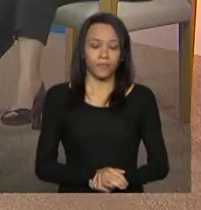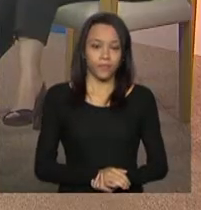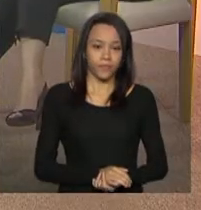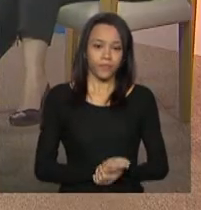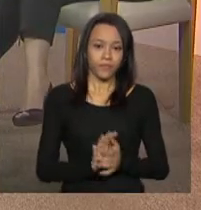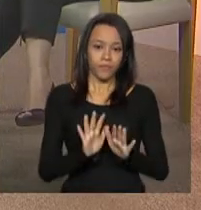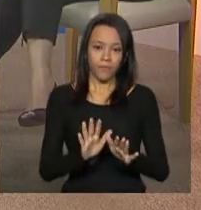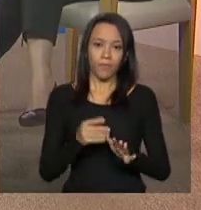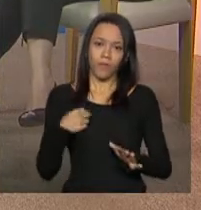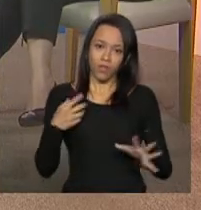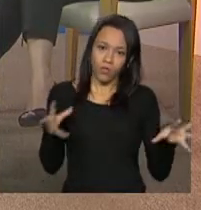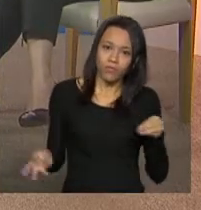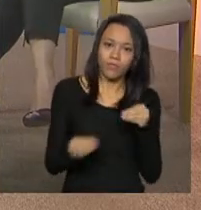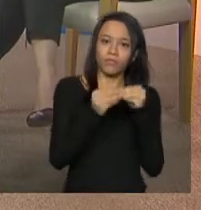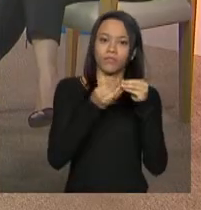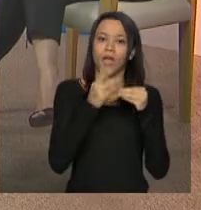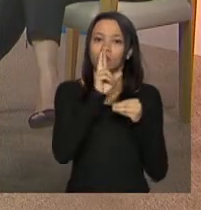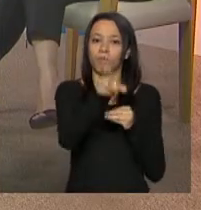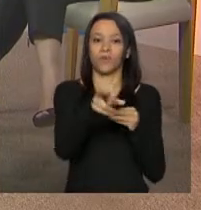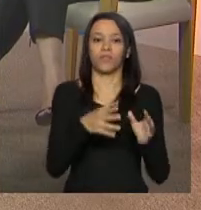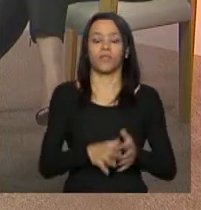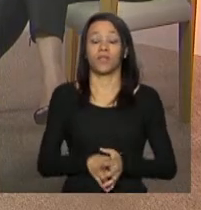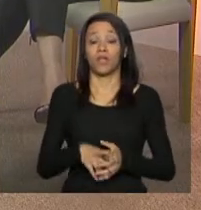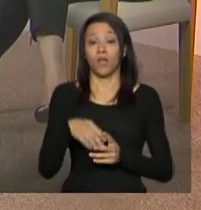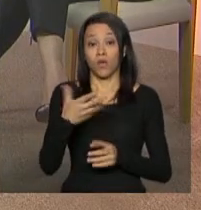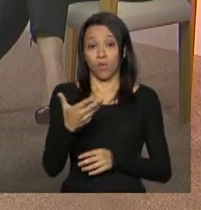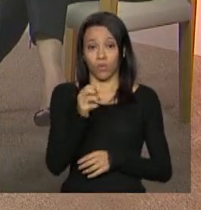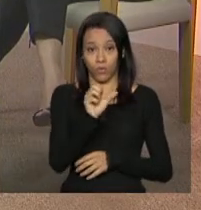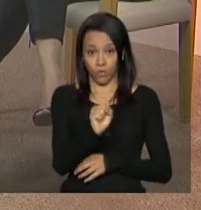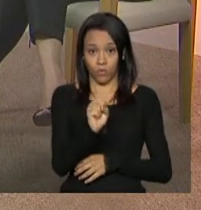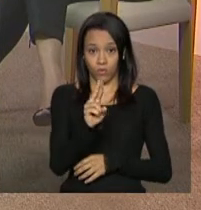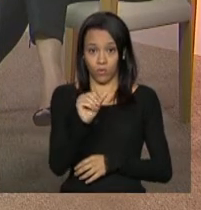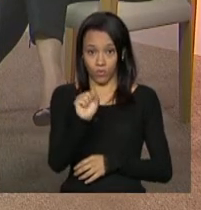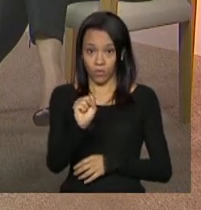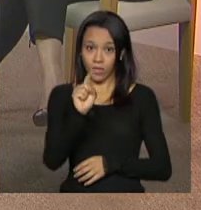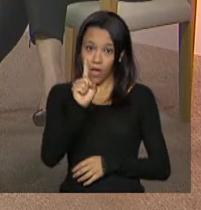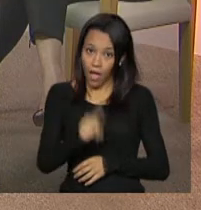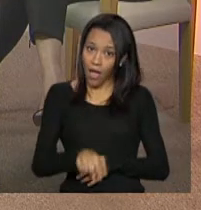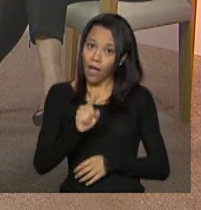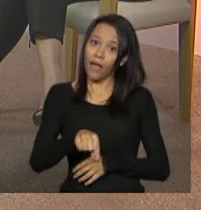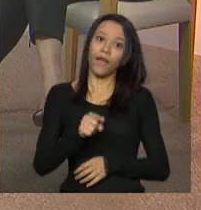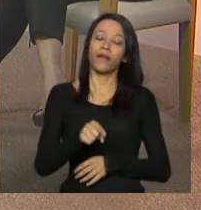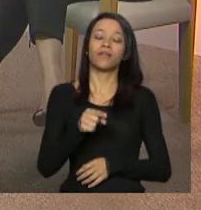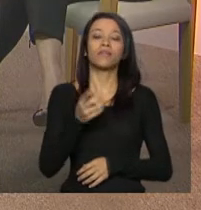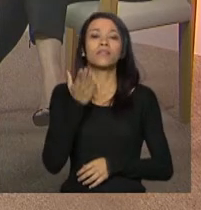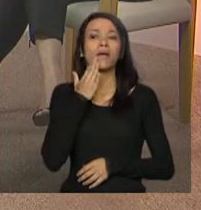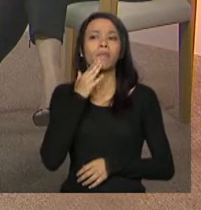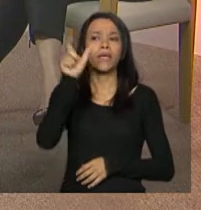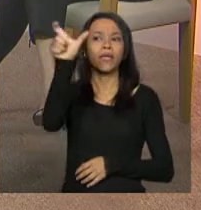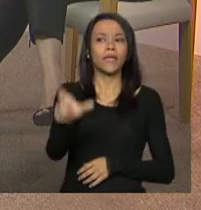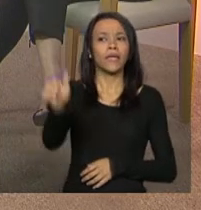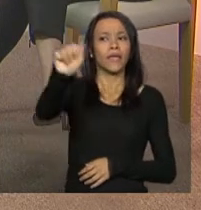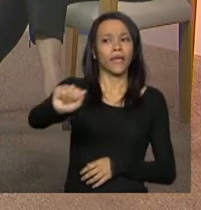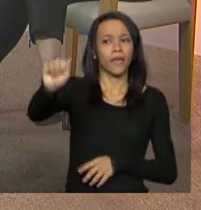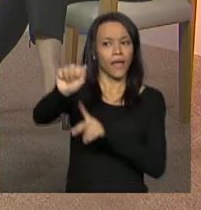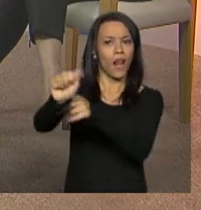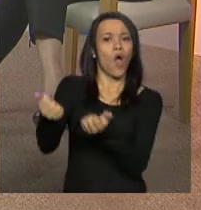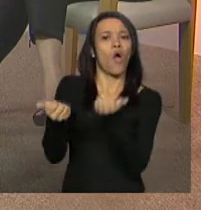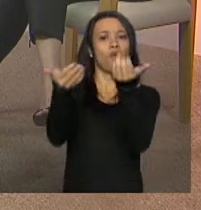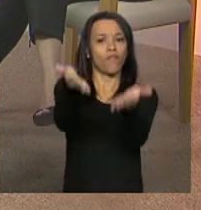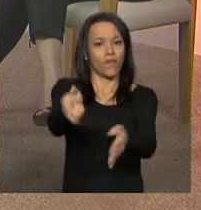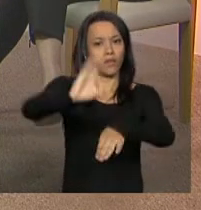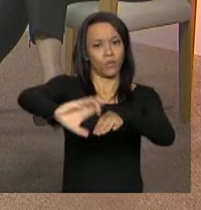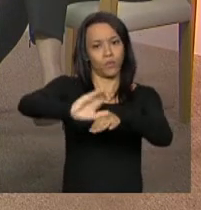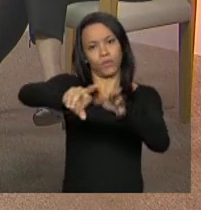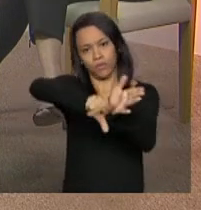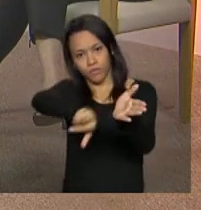resposta porque esses dois o vínculo suas e reconhecimento são níveis realmente de reconhecimento da entidade da oferta no suas só que